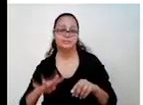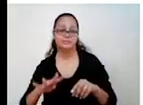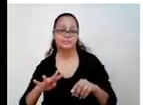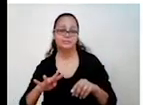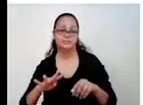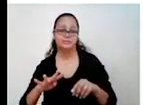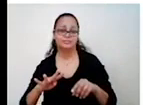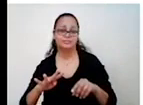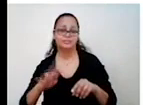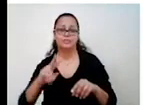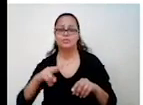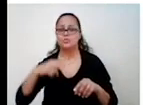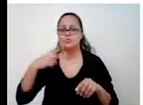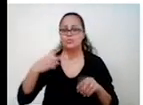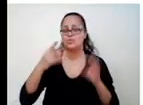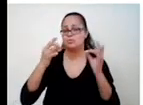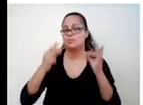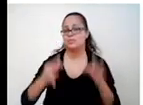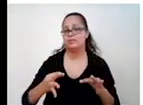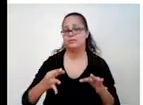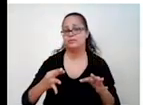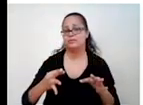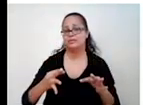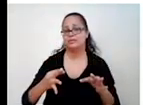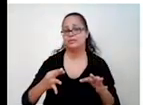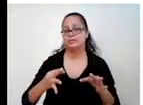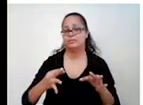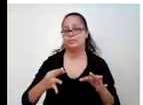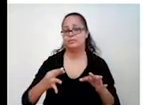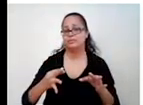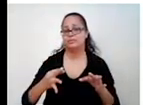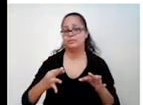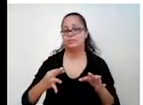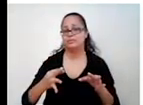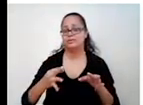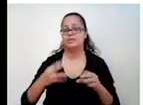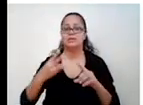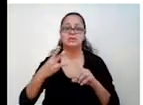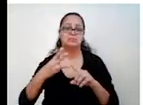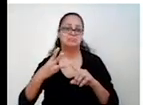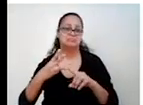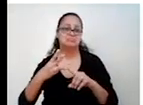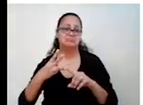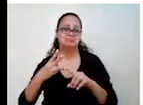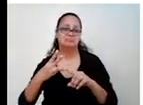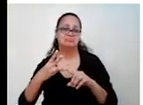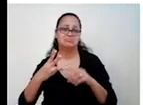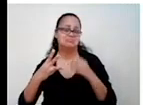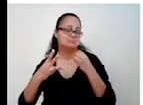perfeito. Como ela não serve para todos os casos, não é nem interessante a gente ver